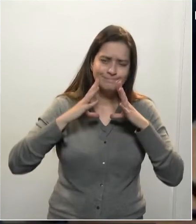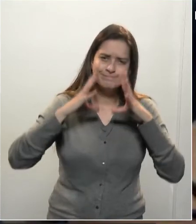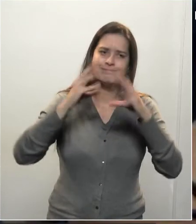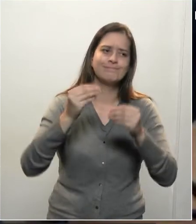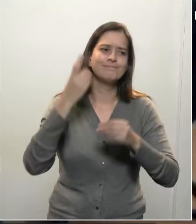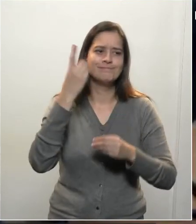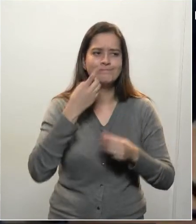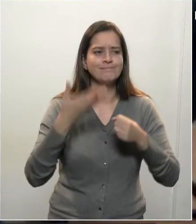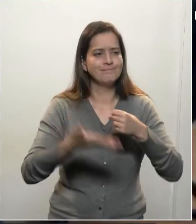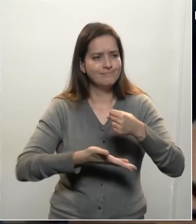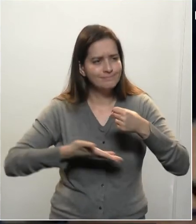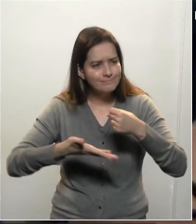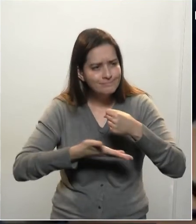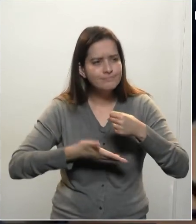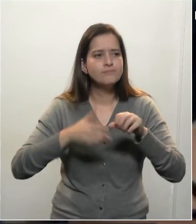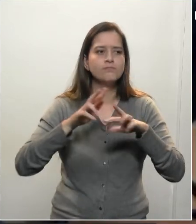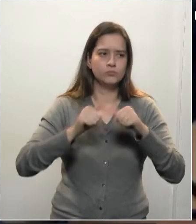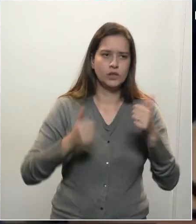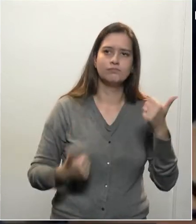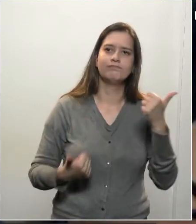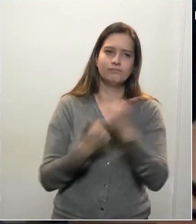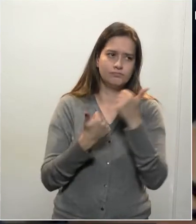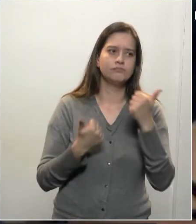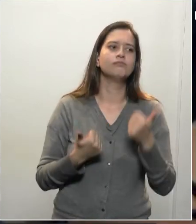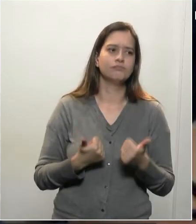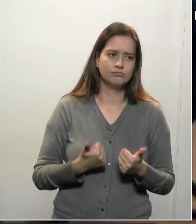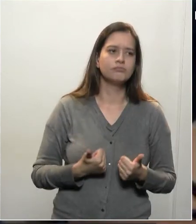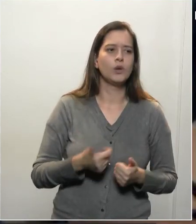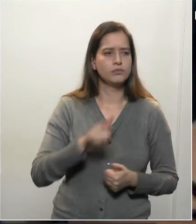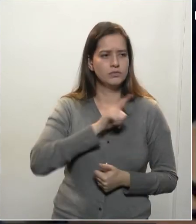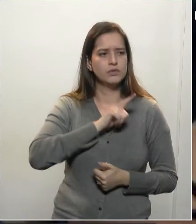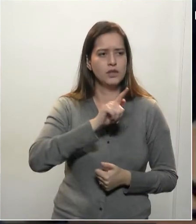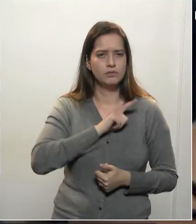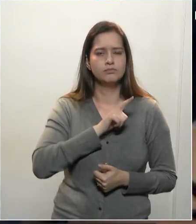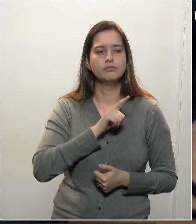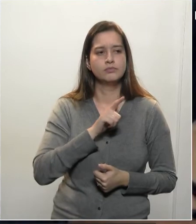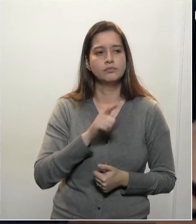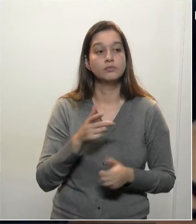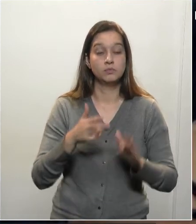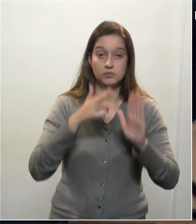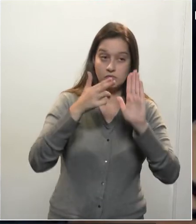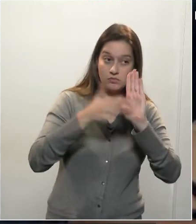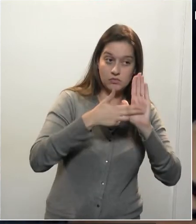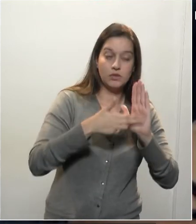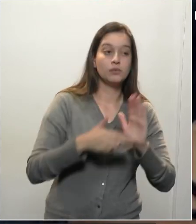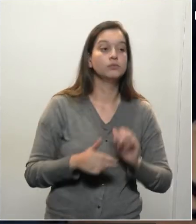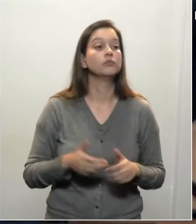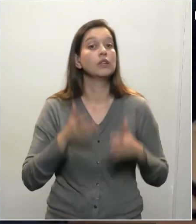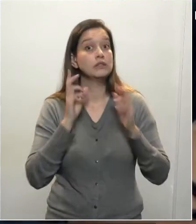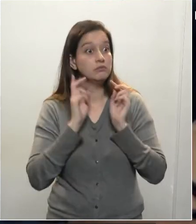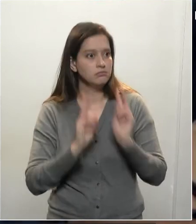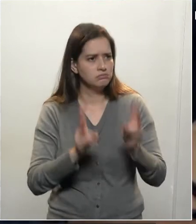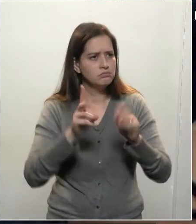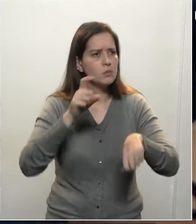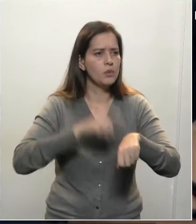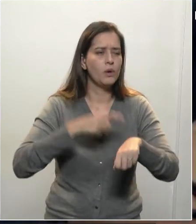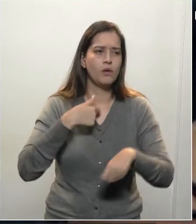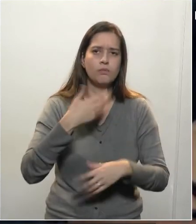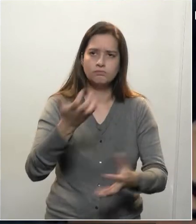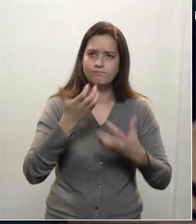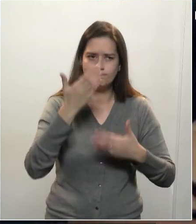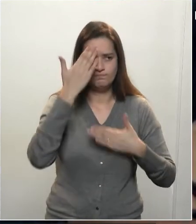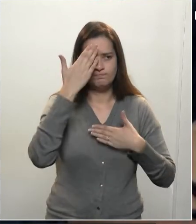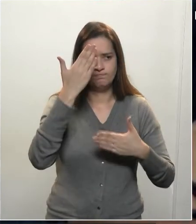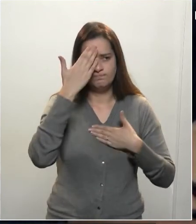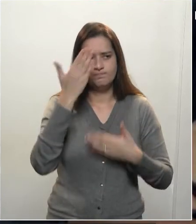apoio, pelo apoio que foi dado a essas emendas. E, ao mesmo tempo, também quero agradecer hoje, em nome do